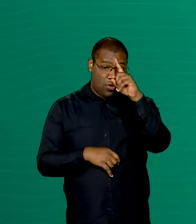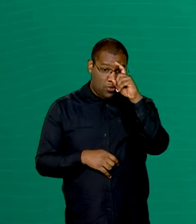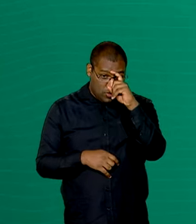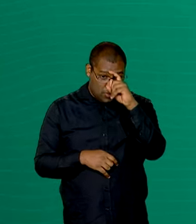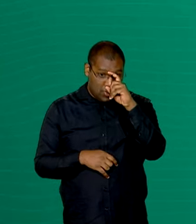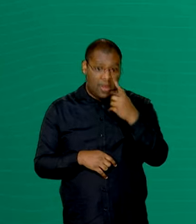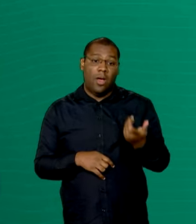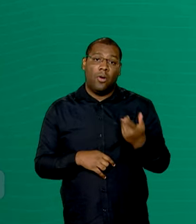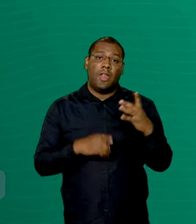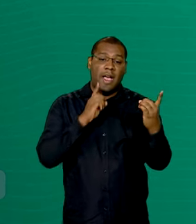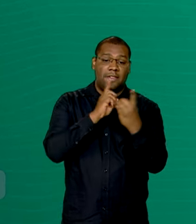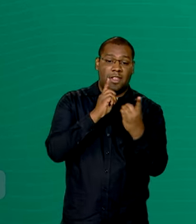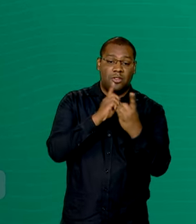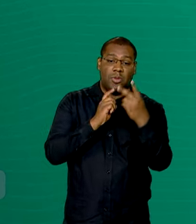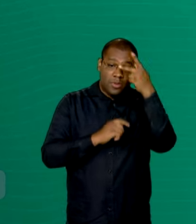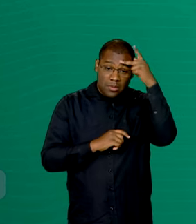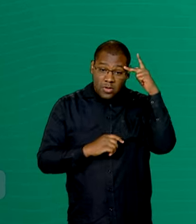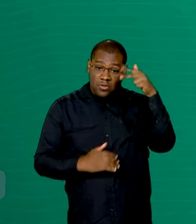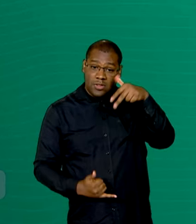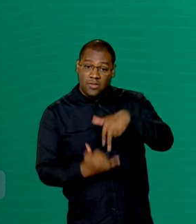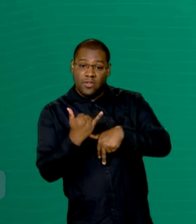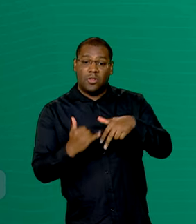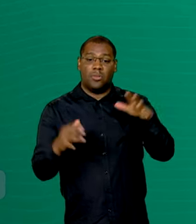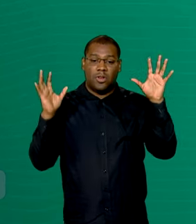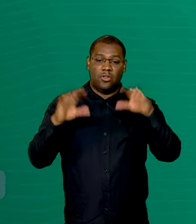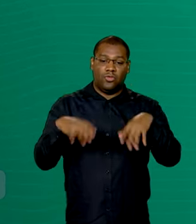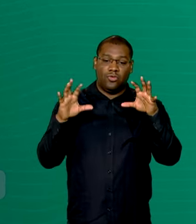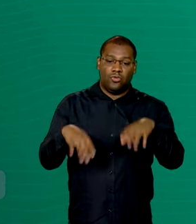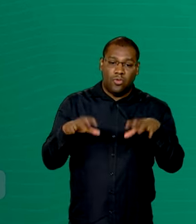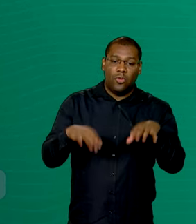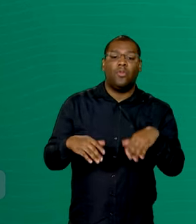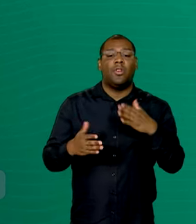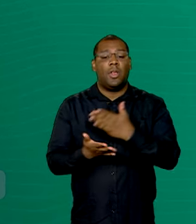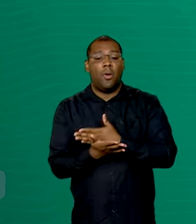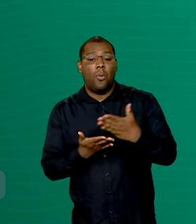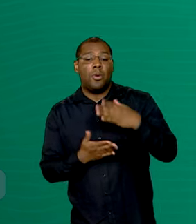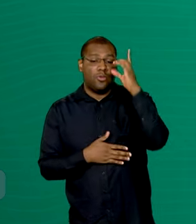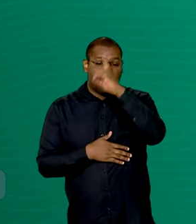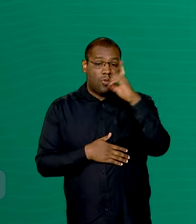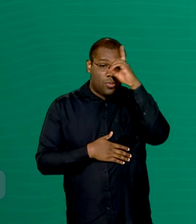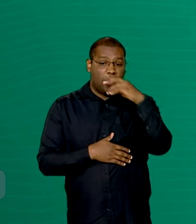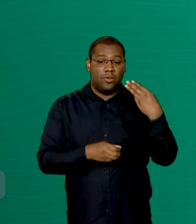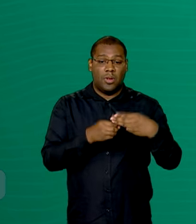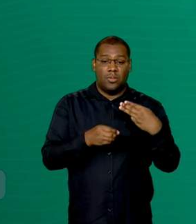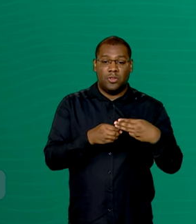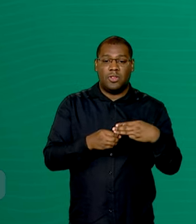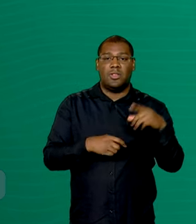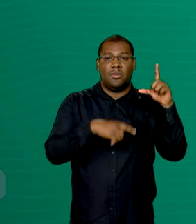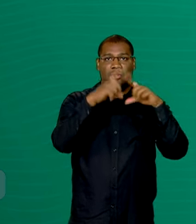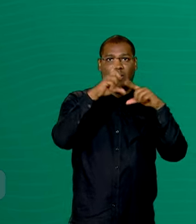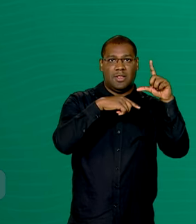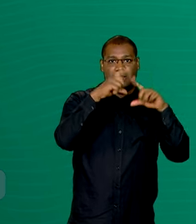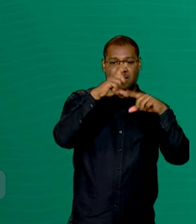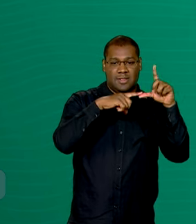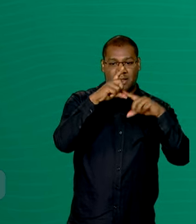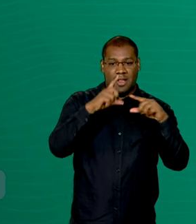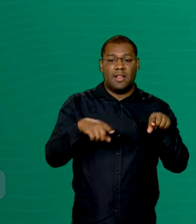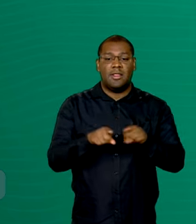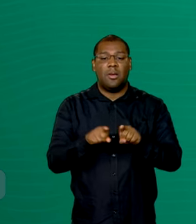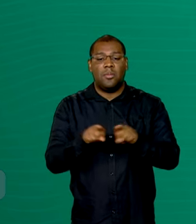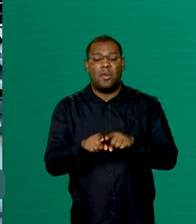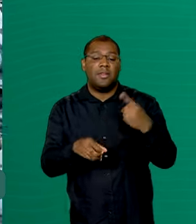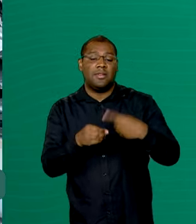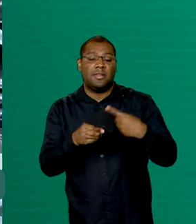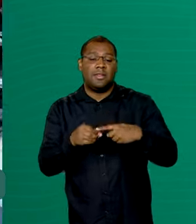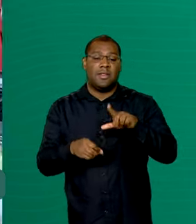vítimas das chuvas começou a funcionar no domingo no município de Estrela. A cidade de Lajeado também recebeu um Hospital de